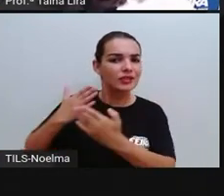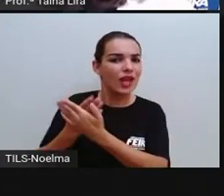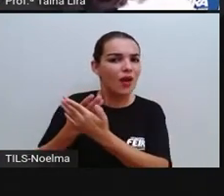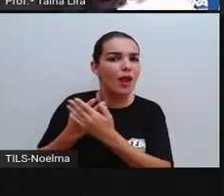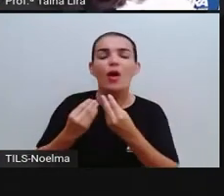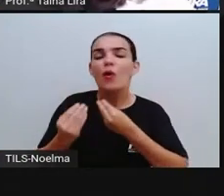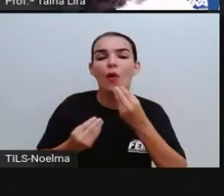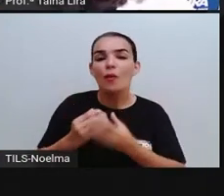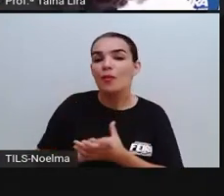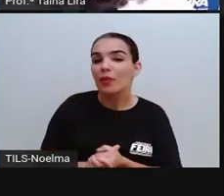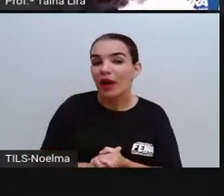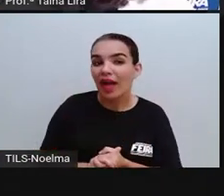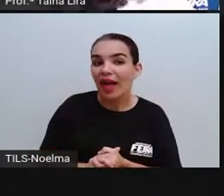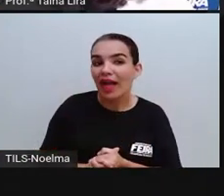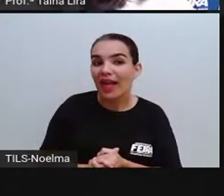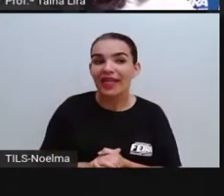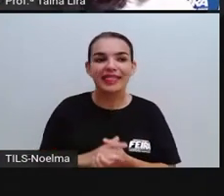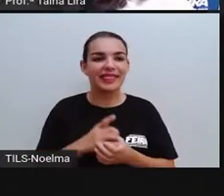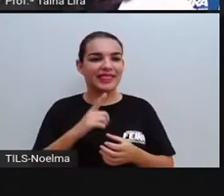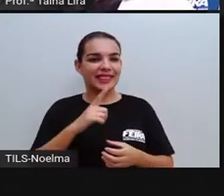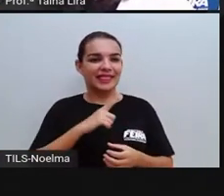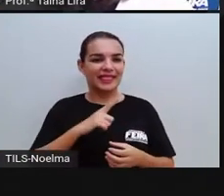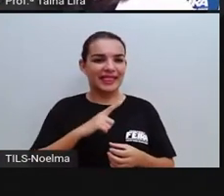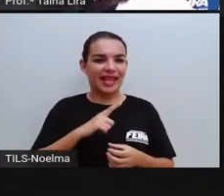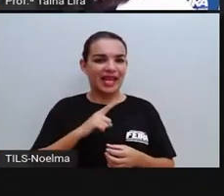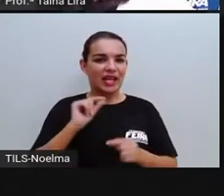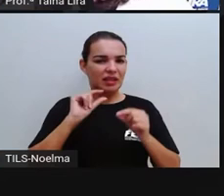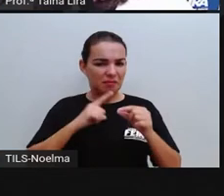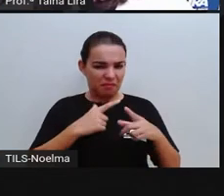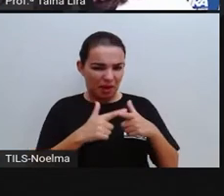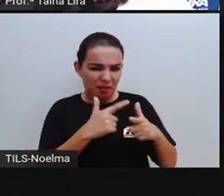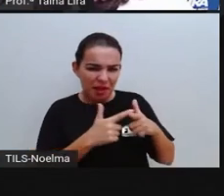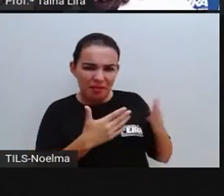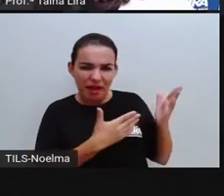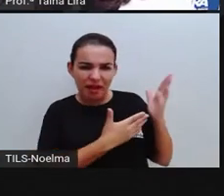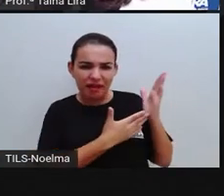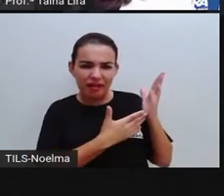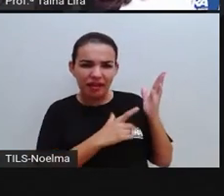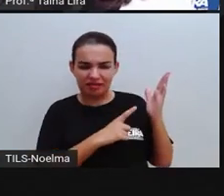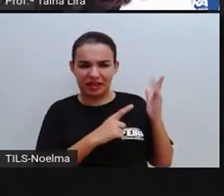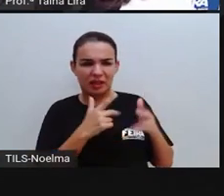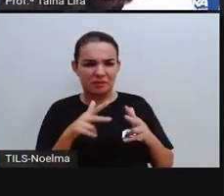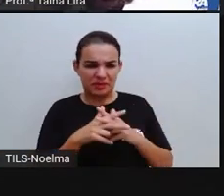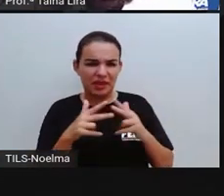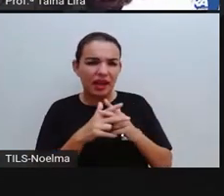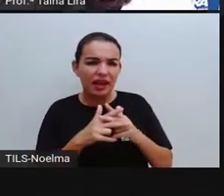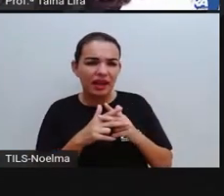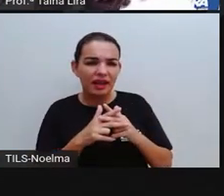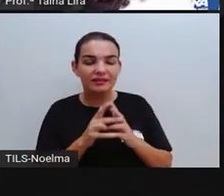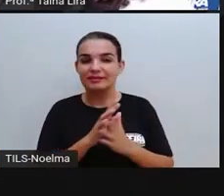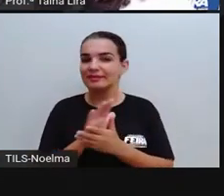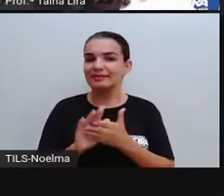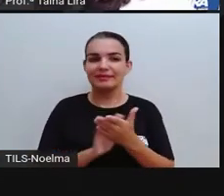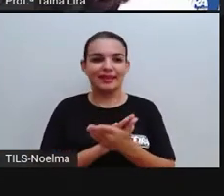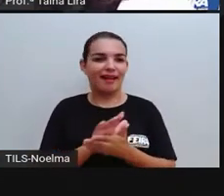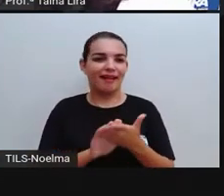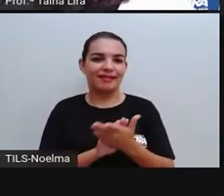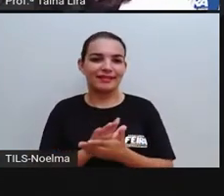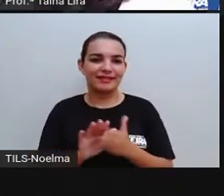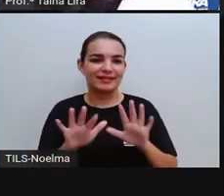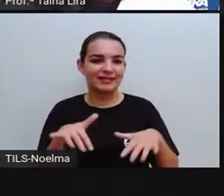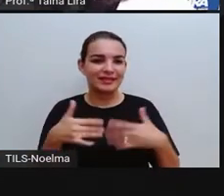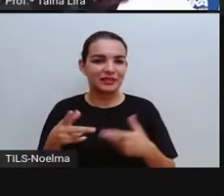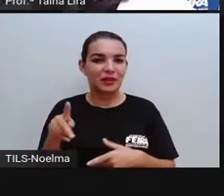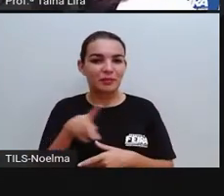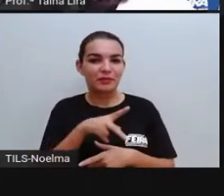Observem-se aí nessa imagem a presença de algum conflito. Então, a professora aí, né?